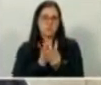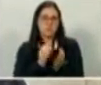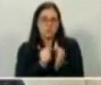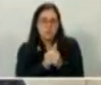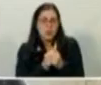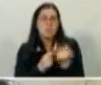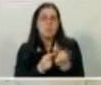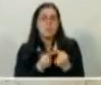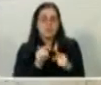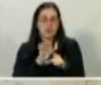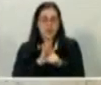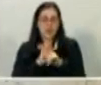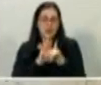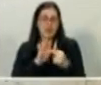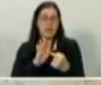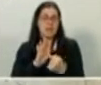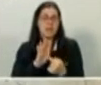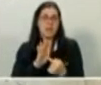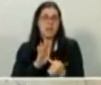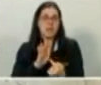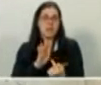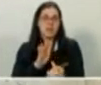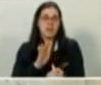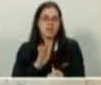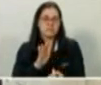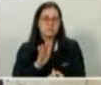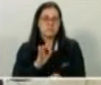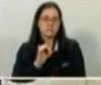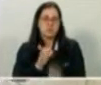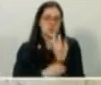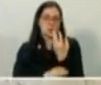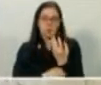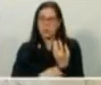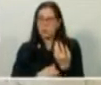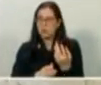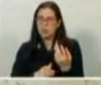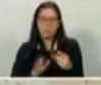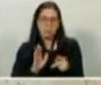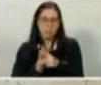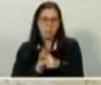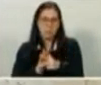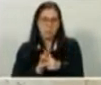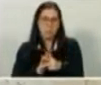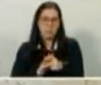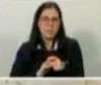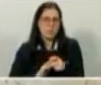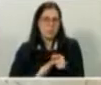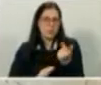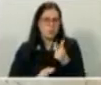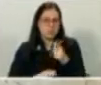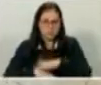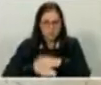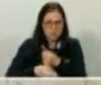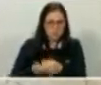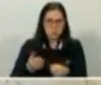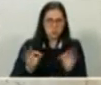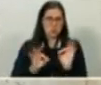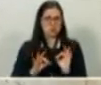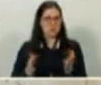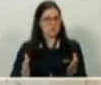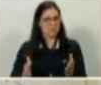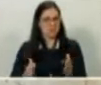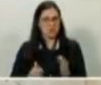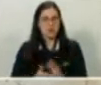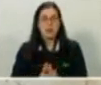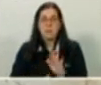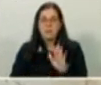nascido de alguma partenogênese, como a gente brinca, né? Mas essa lei diz o quê? Que as mulheres e os idosos